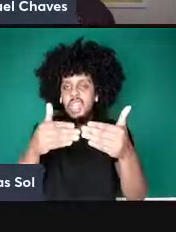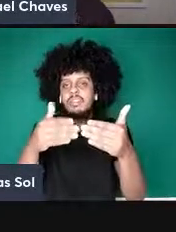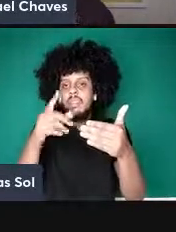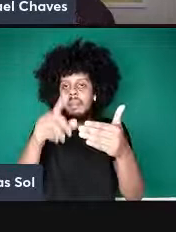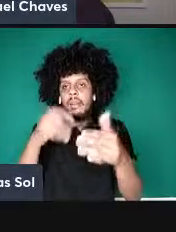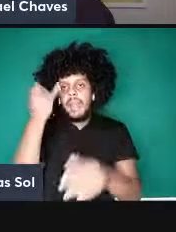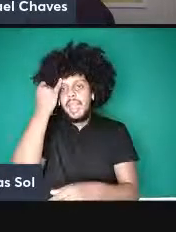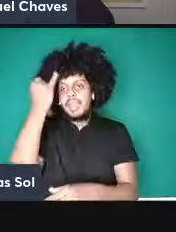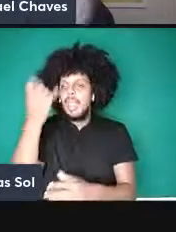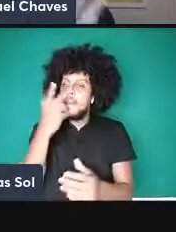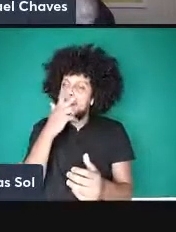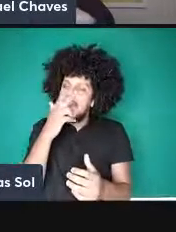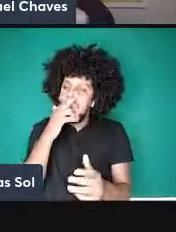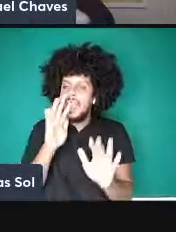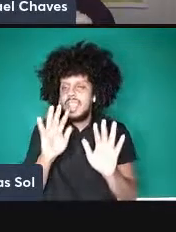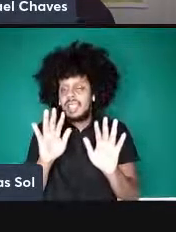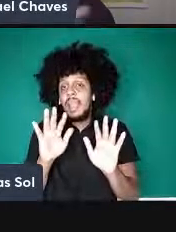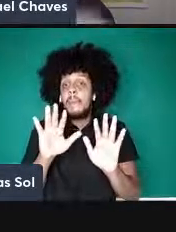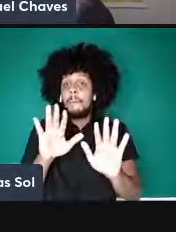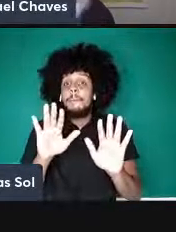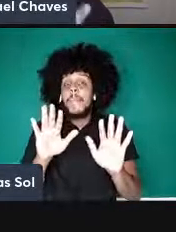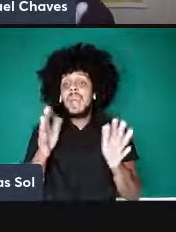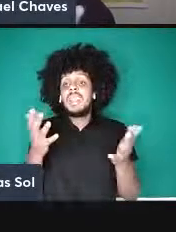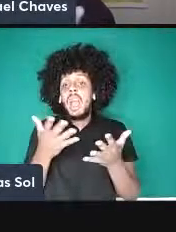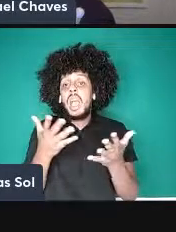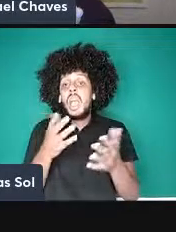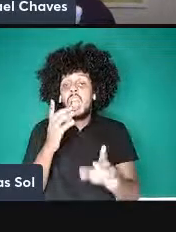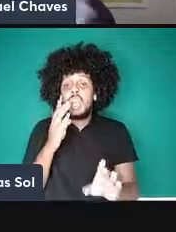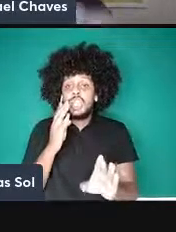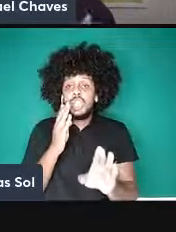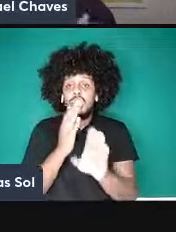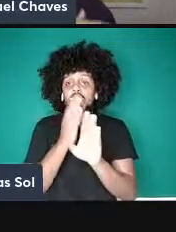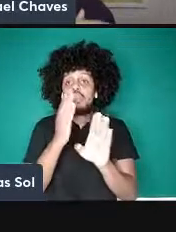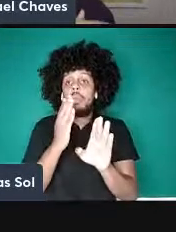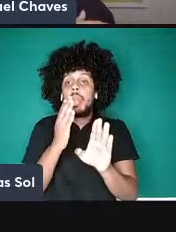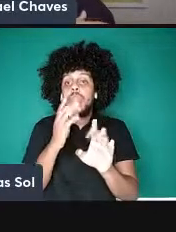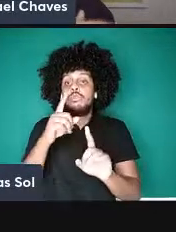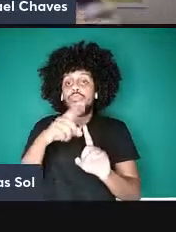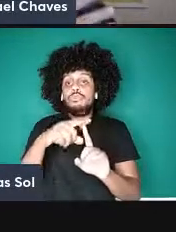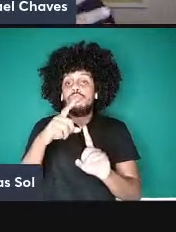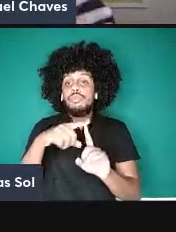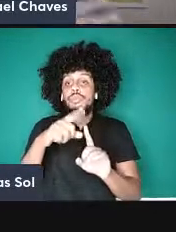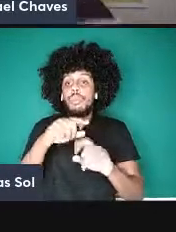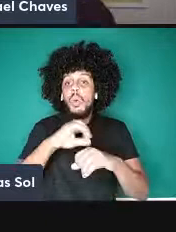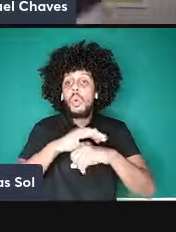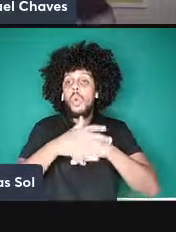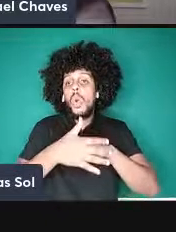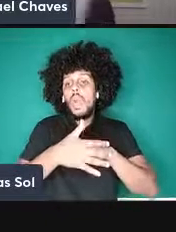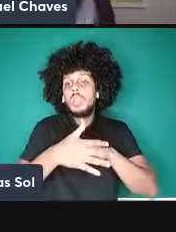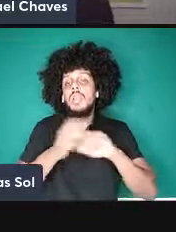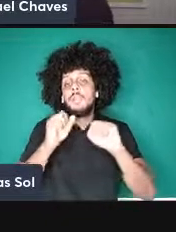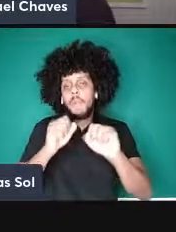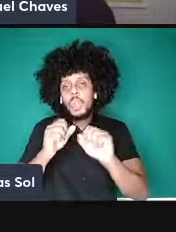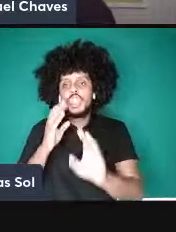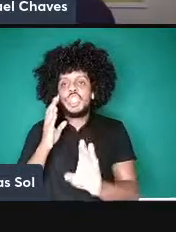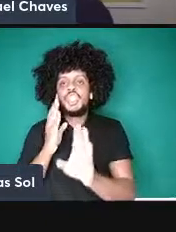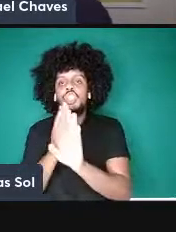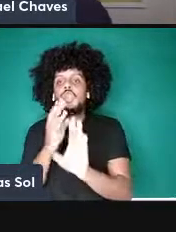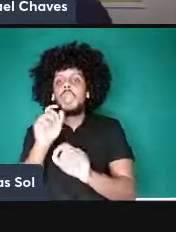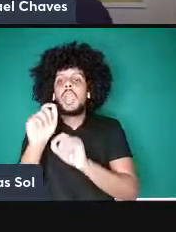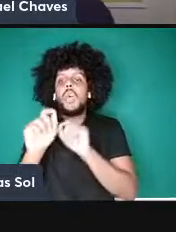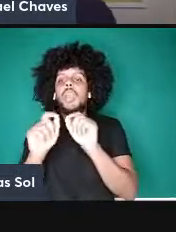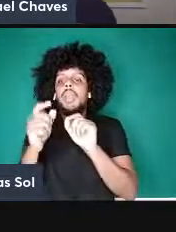ao invés de descobrir quem é um estado quântico desconhecido eles podem descobrir quem é uma evolução quântica